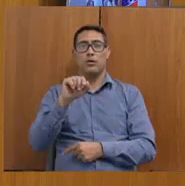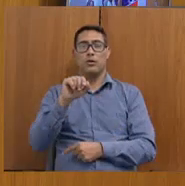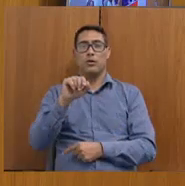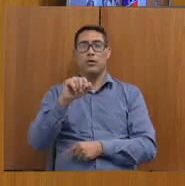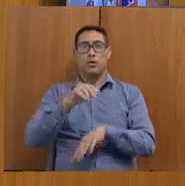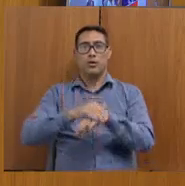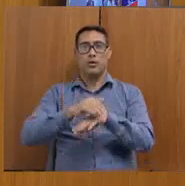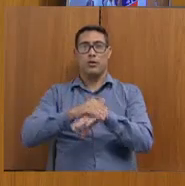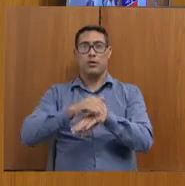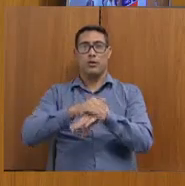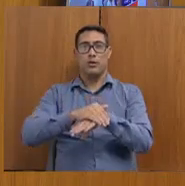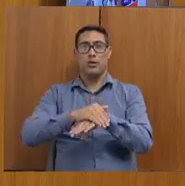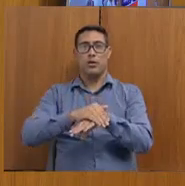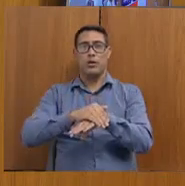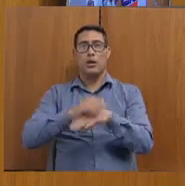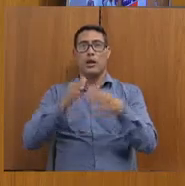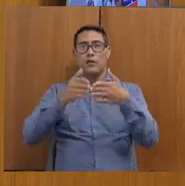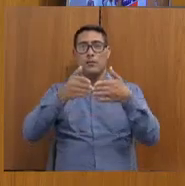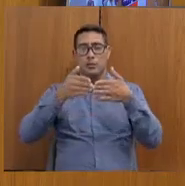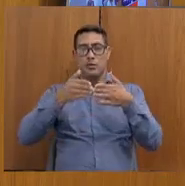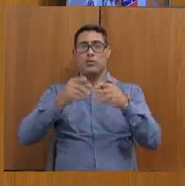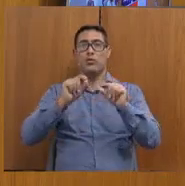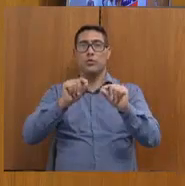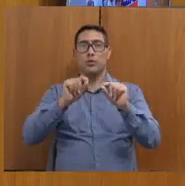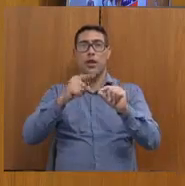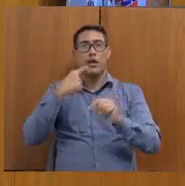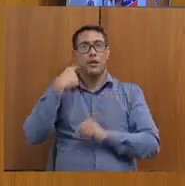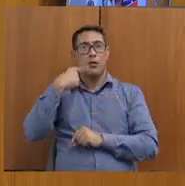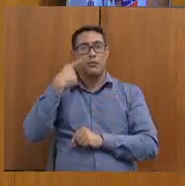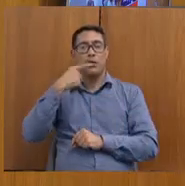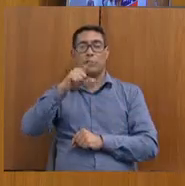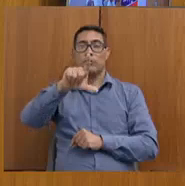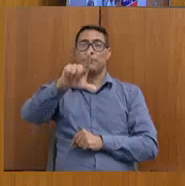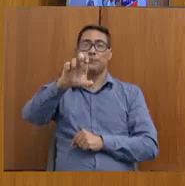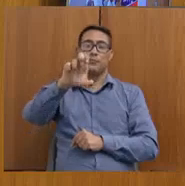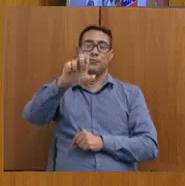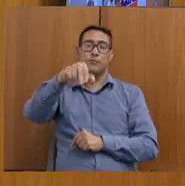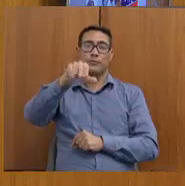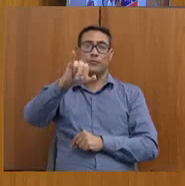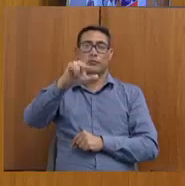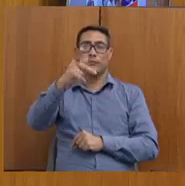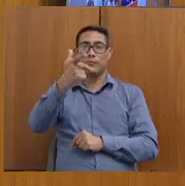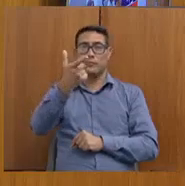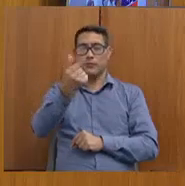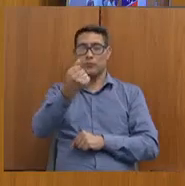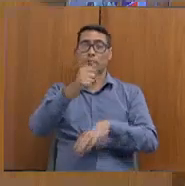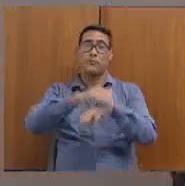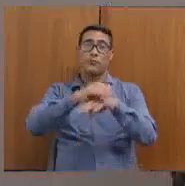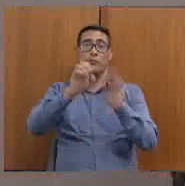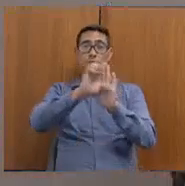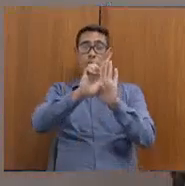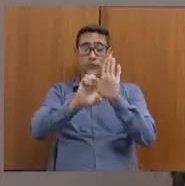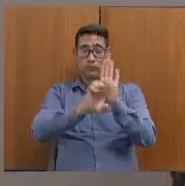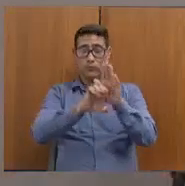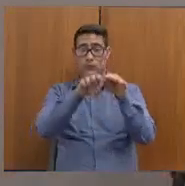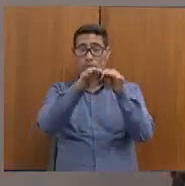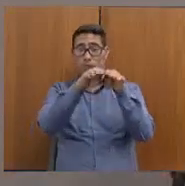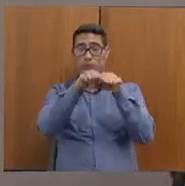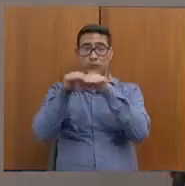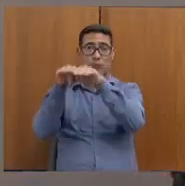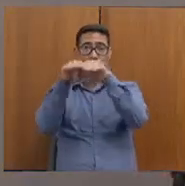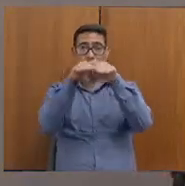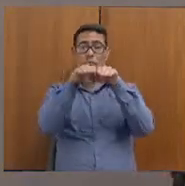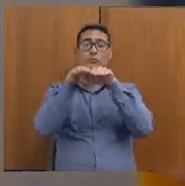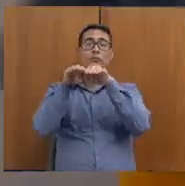lembrei que... Eu vou pedir aqui, deputado Lenin, uma coisa que, nesse Estatuto de Igualdade Racial, que nós